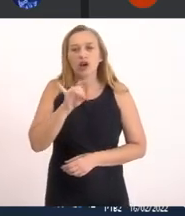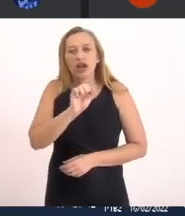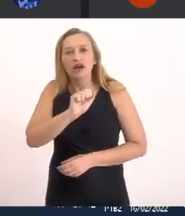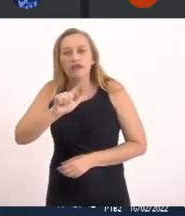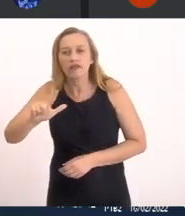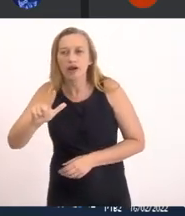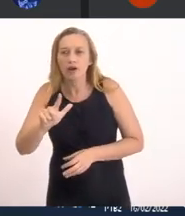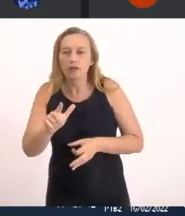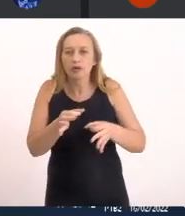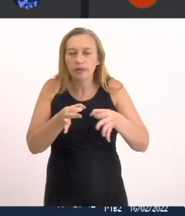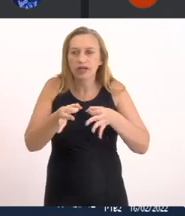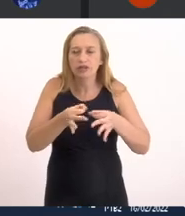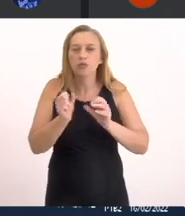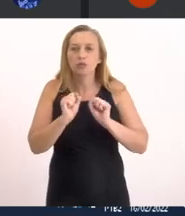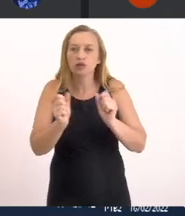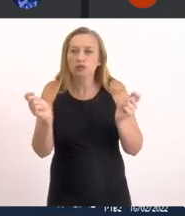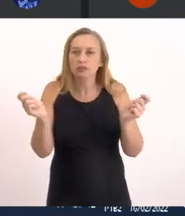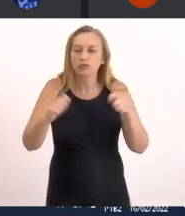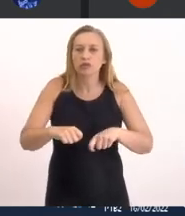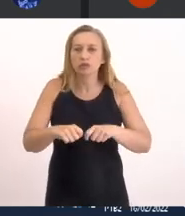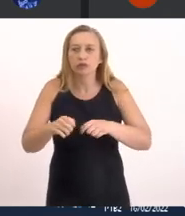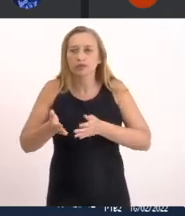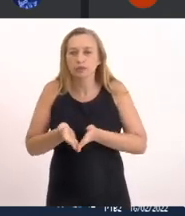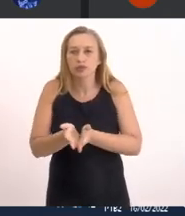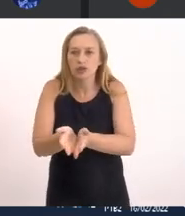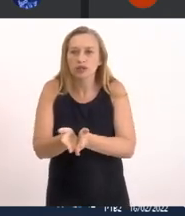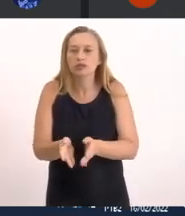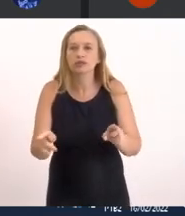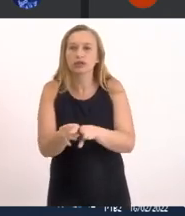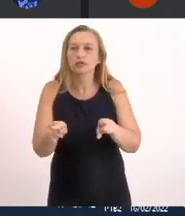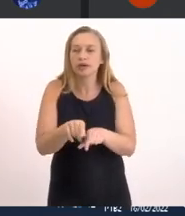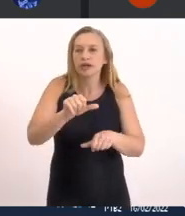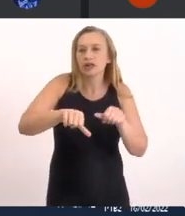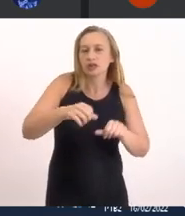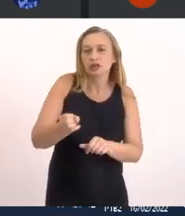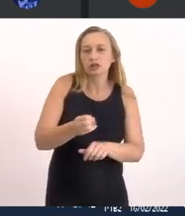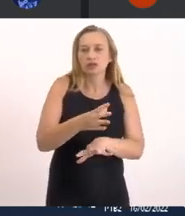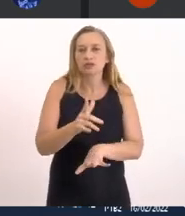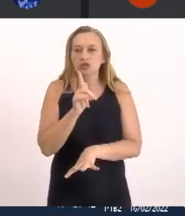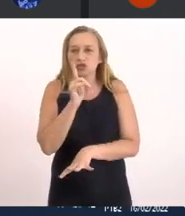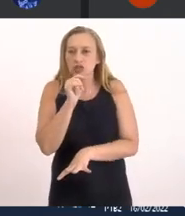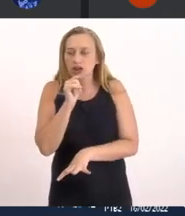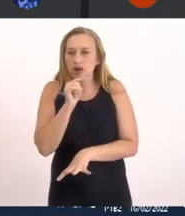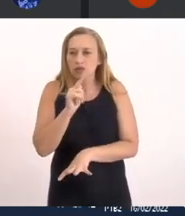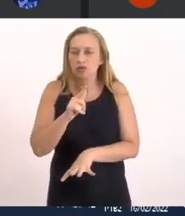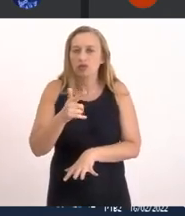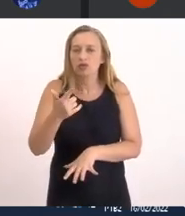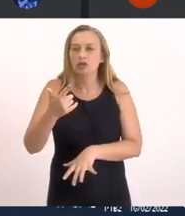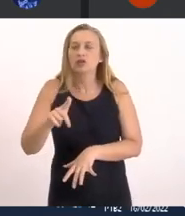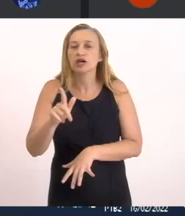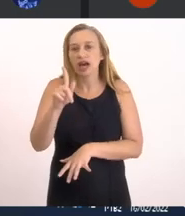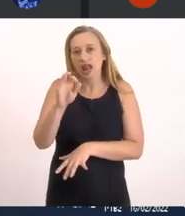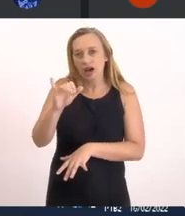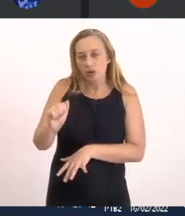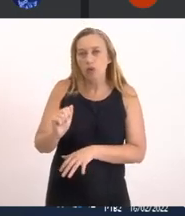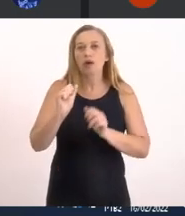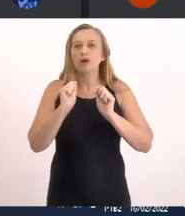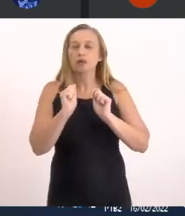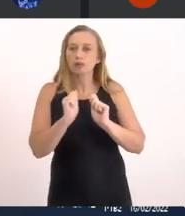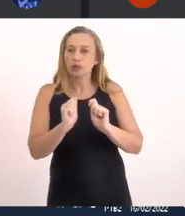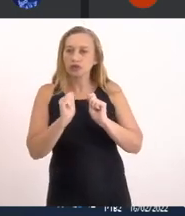que pudesse Possibilitar A navegação E a renovação De água Uma vez Que a lagoa Poderia atender A